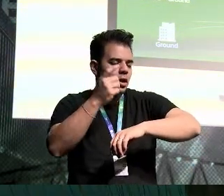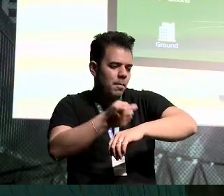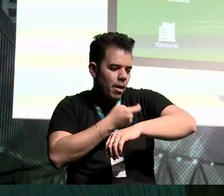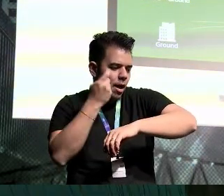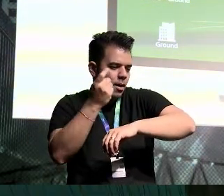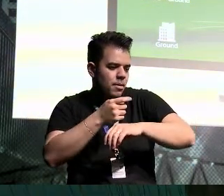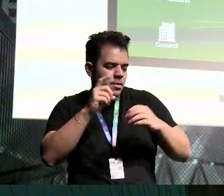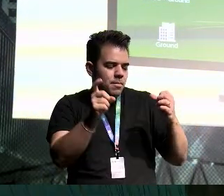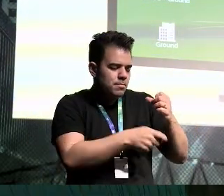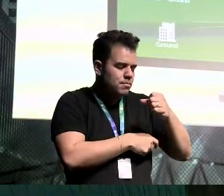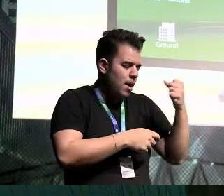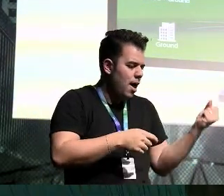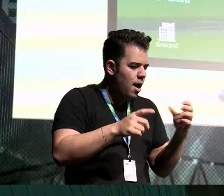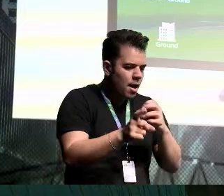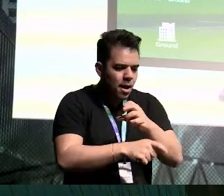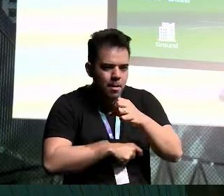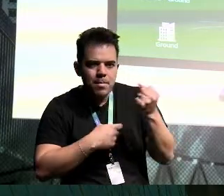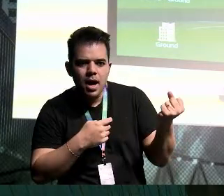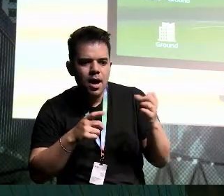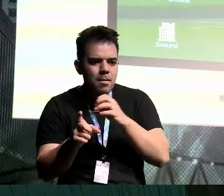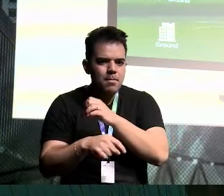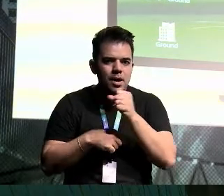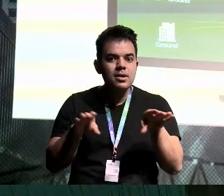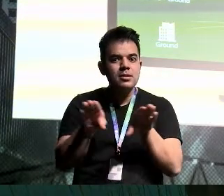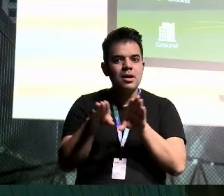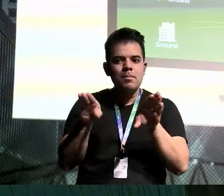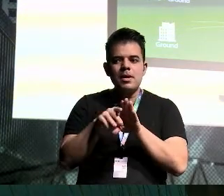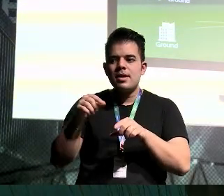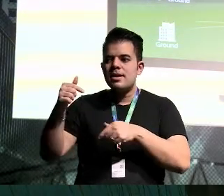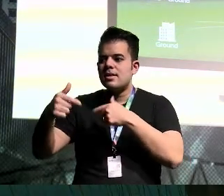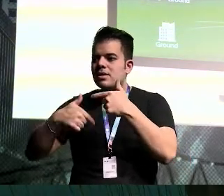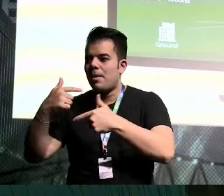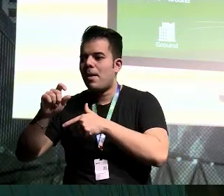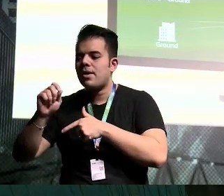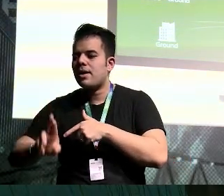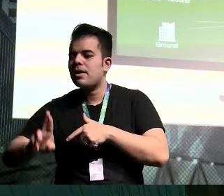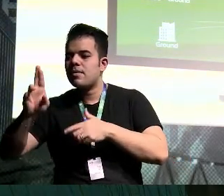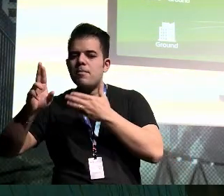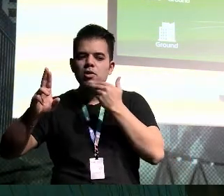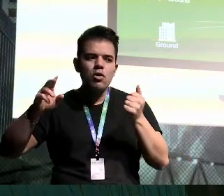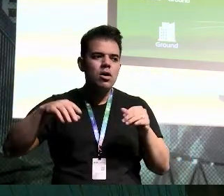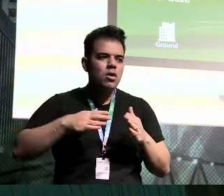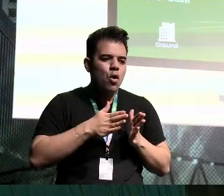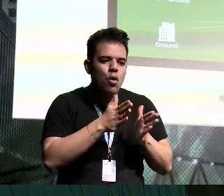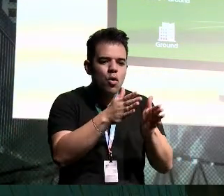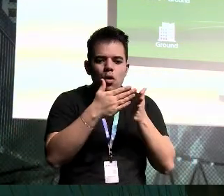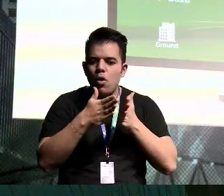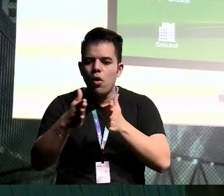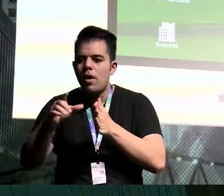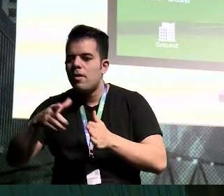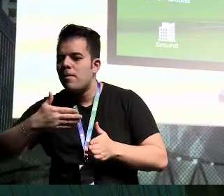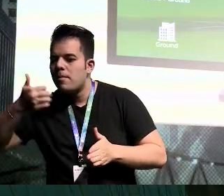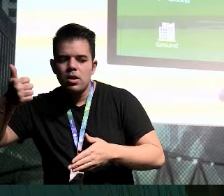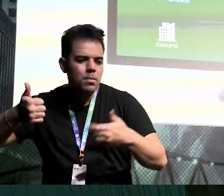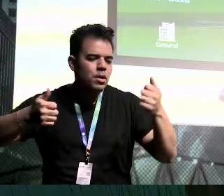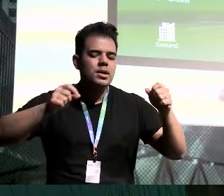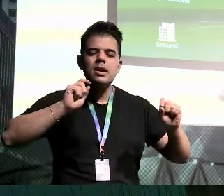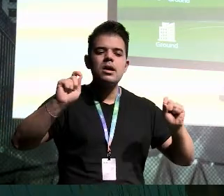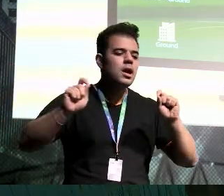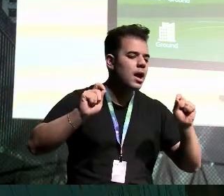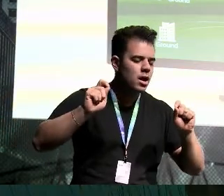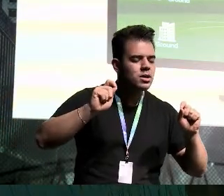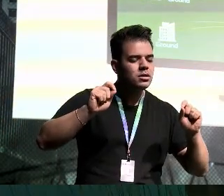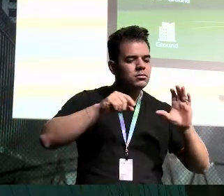estou usando, qual operador está fazendo a melhor rota, qual é a rota mais otimizada para fazer a colheita de forma mais